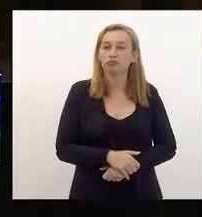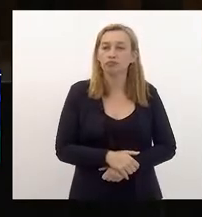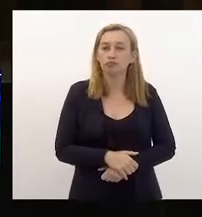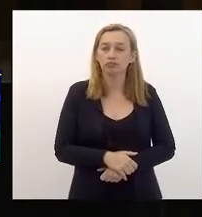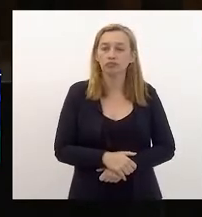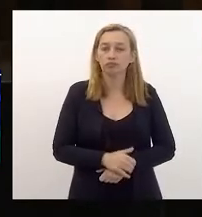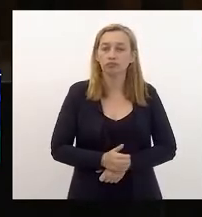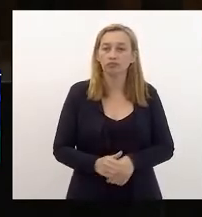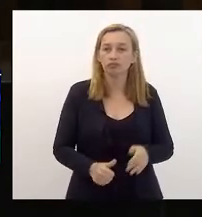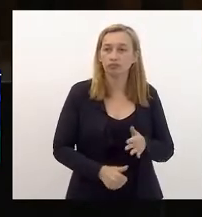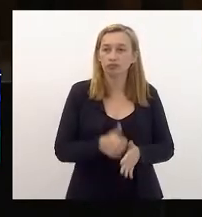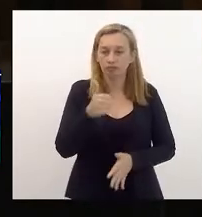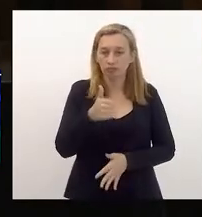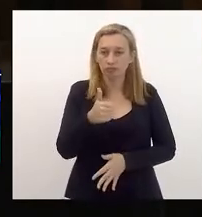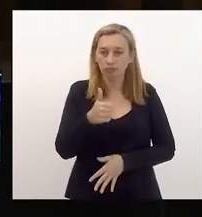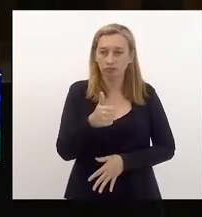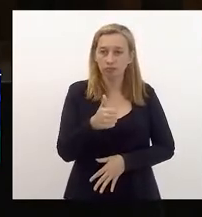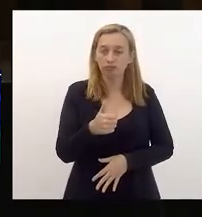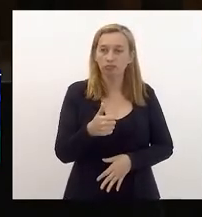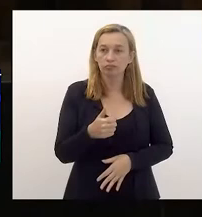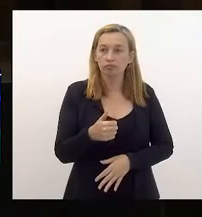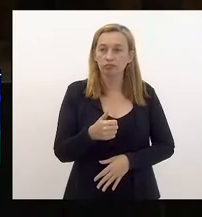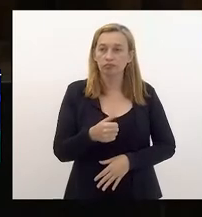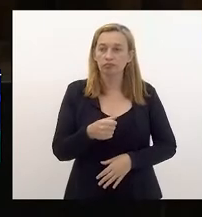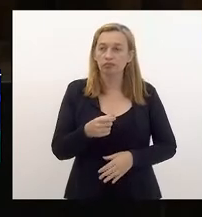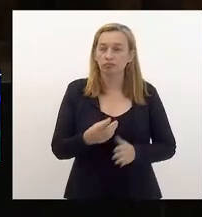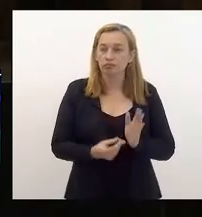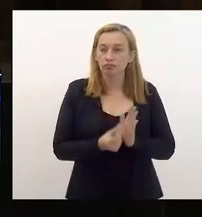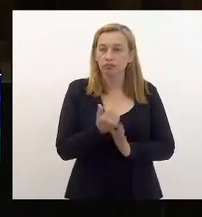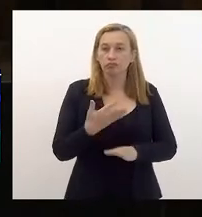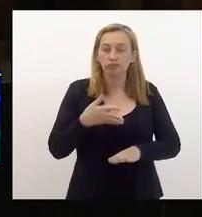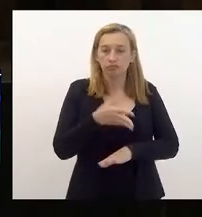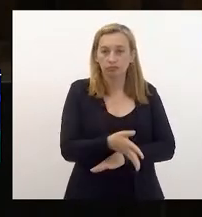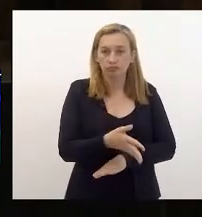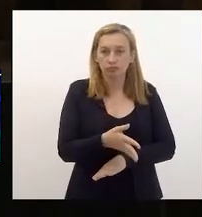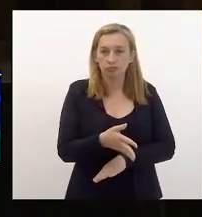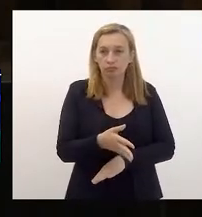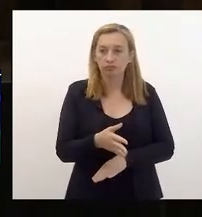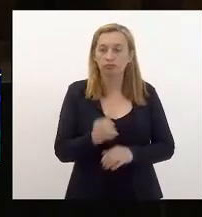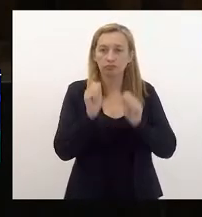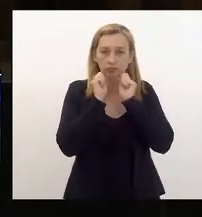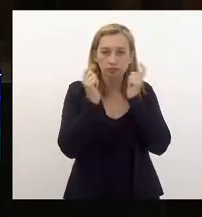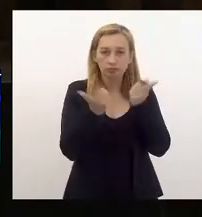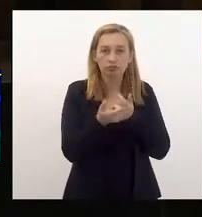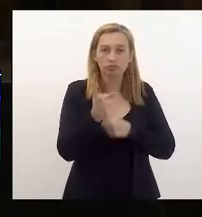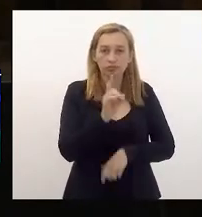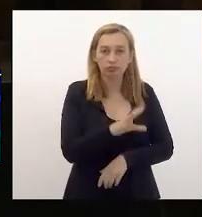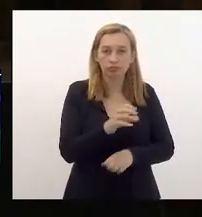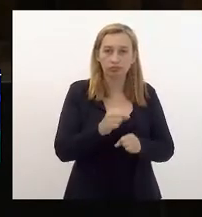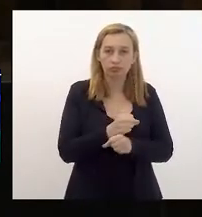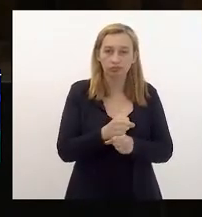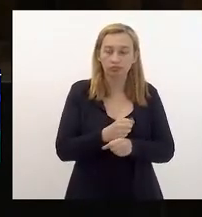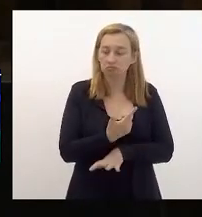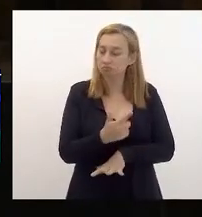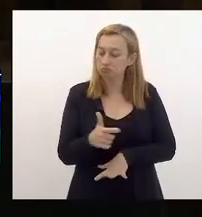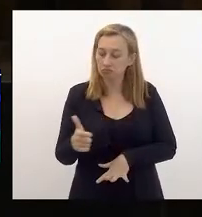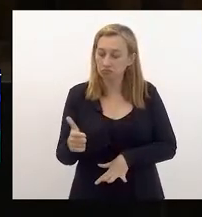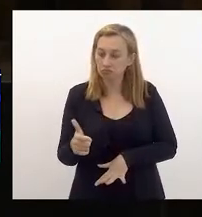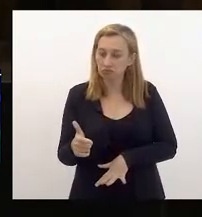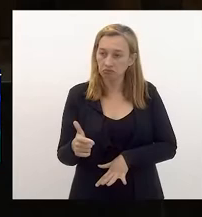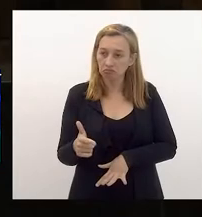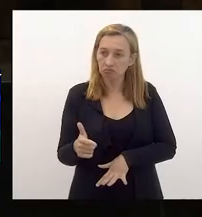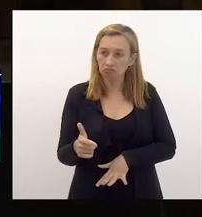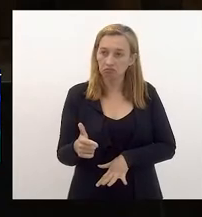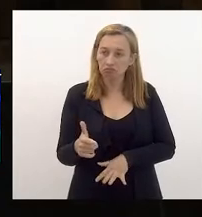essa é a primeira vez que a peça orçamentária chega aqui no Estado, chega aqui na Alerj nos últimos anos, onde não há uma